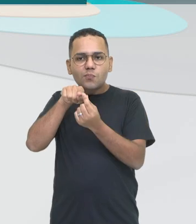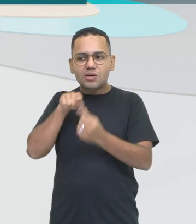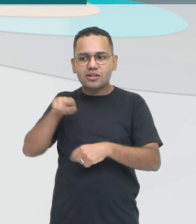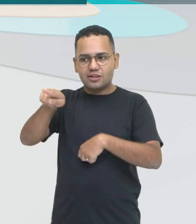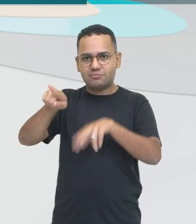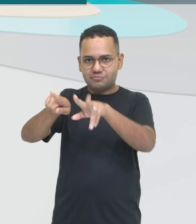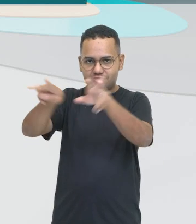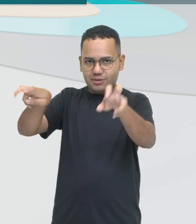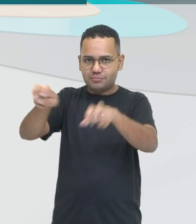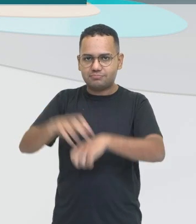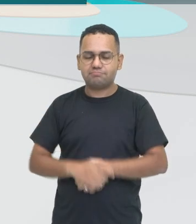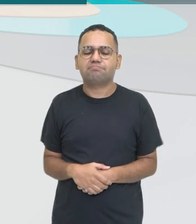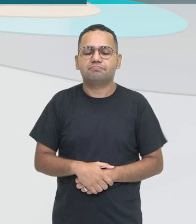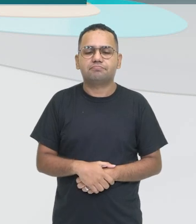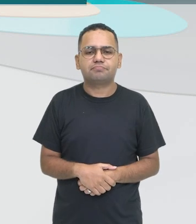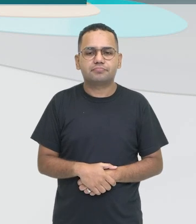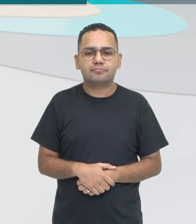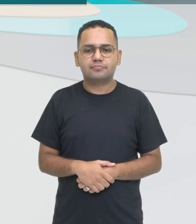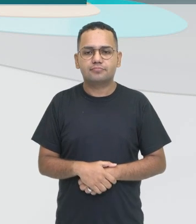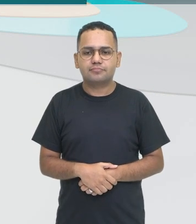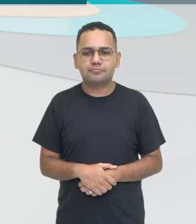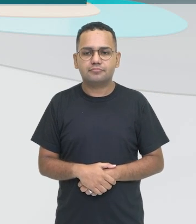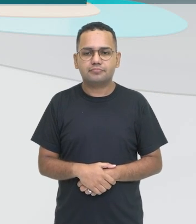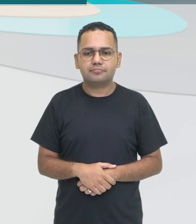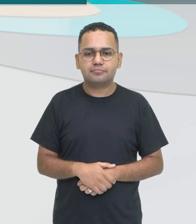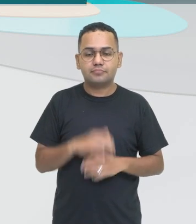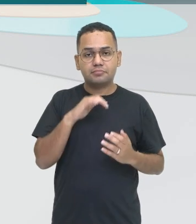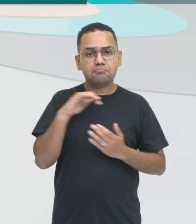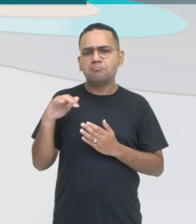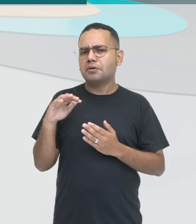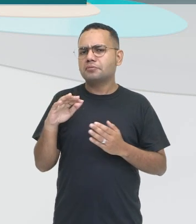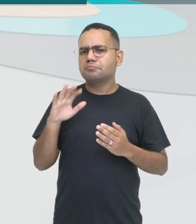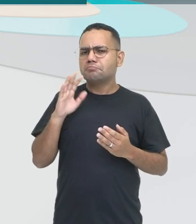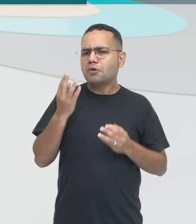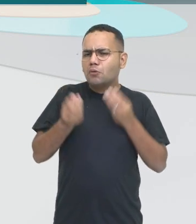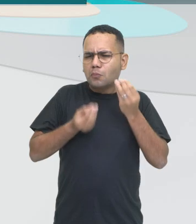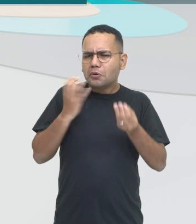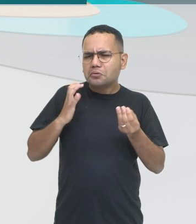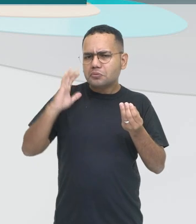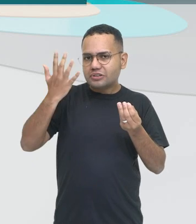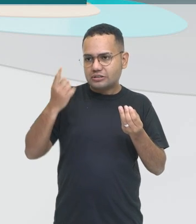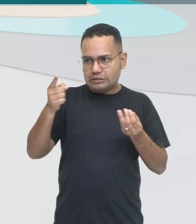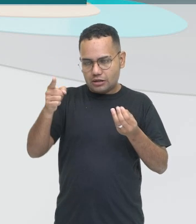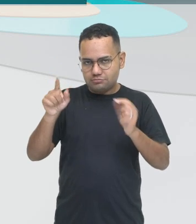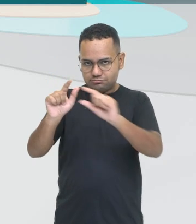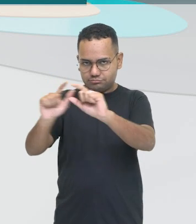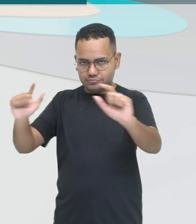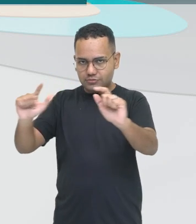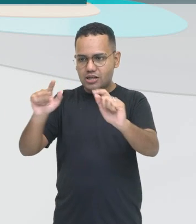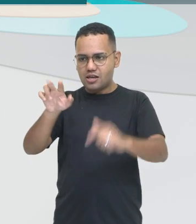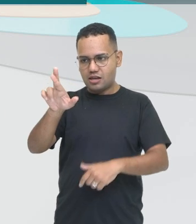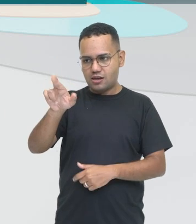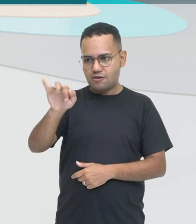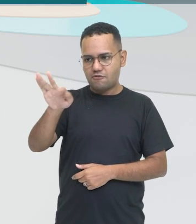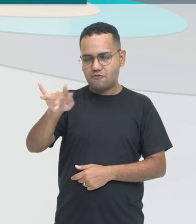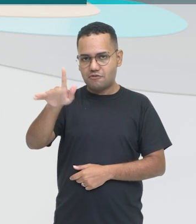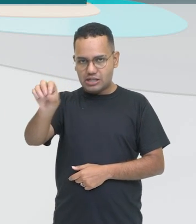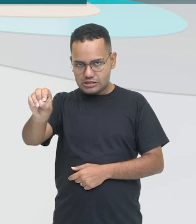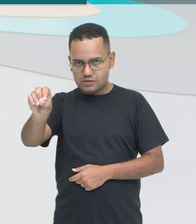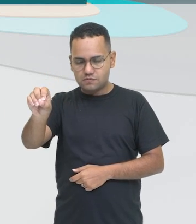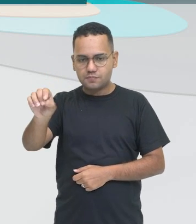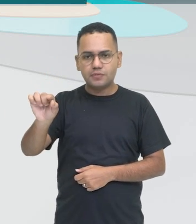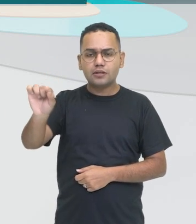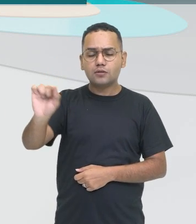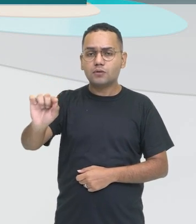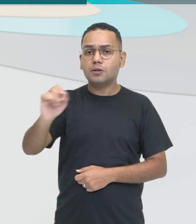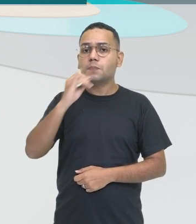reflexivo. Como assim? O pronome reflexivo, então, ele vai indicar que a ação feita é a mesma pessoa que faz a